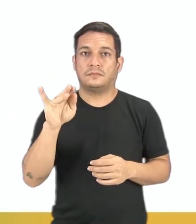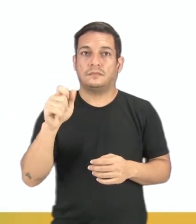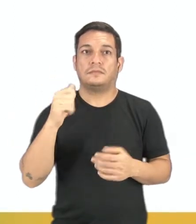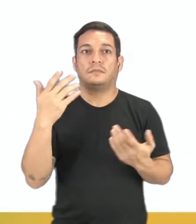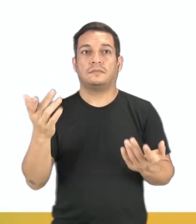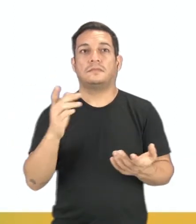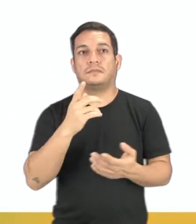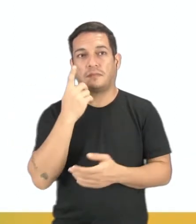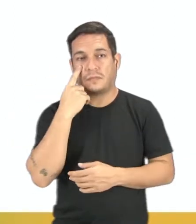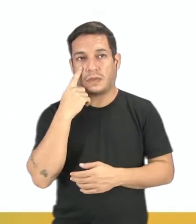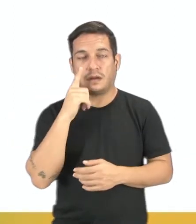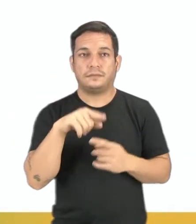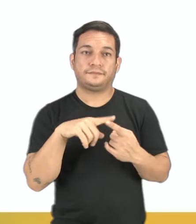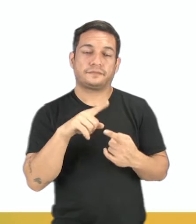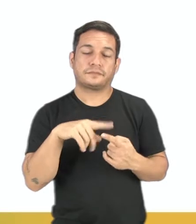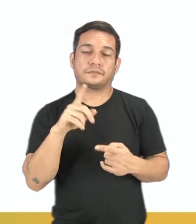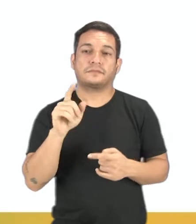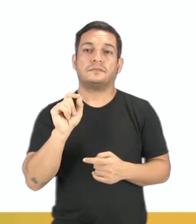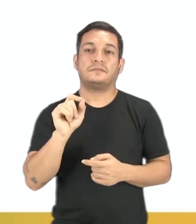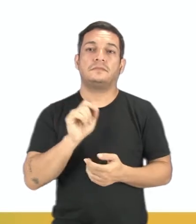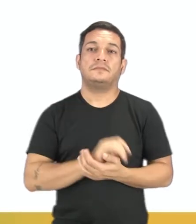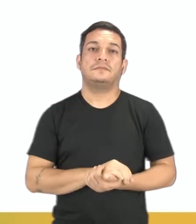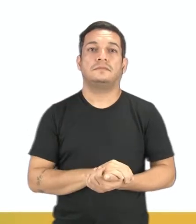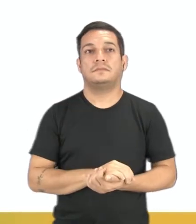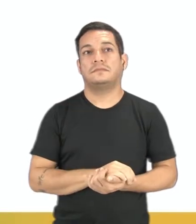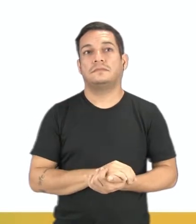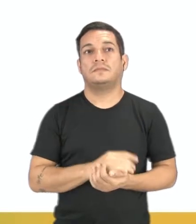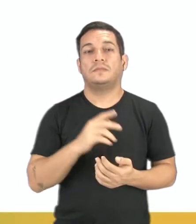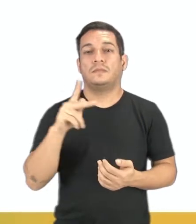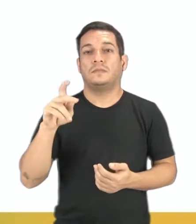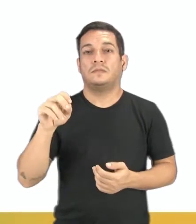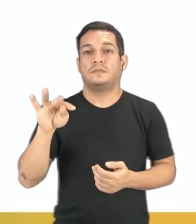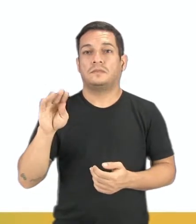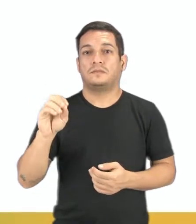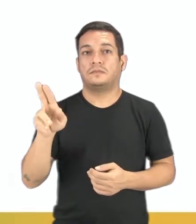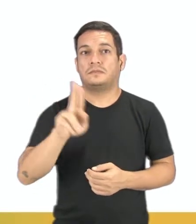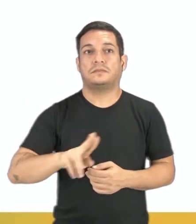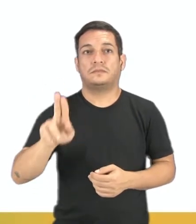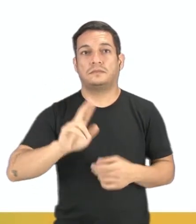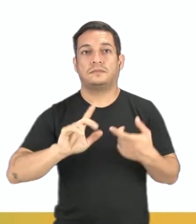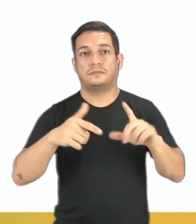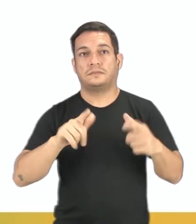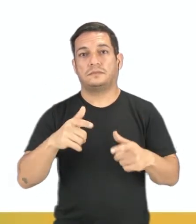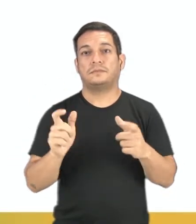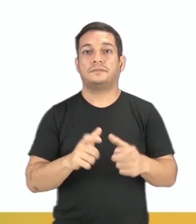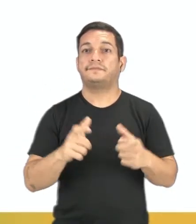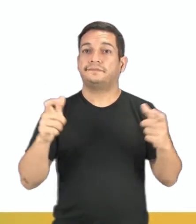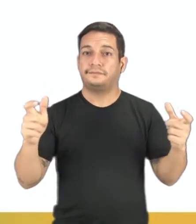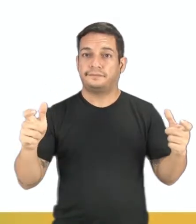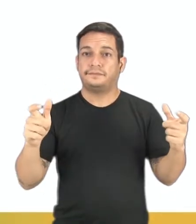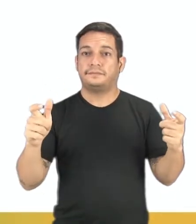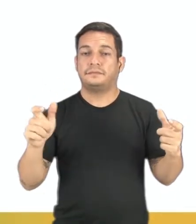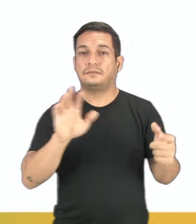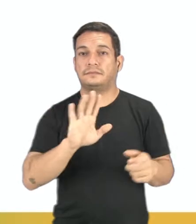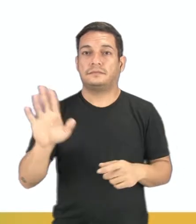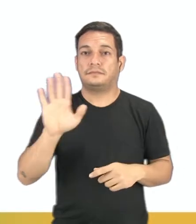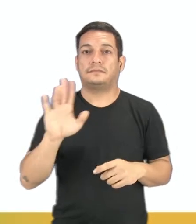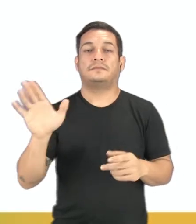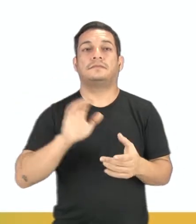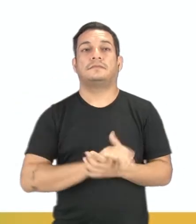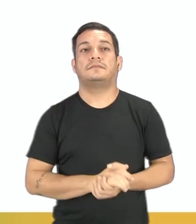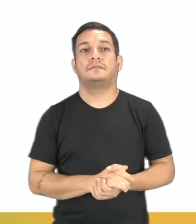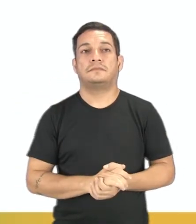notações, para elas, são as seguintes. No ponto, nós utilizamos letras maiúsculas do nosso alfabeto.